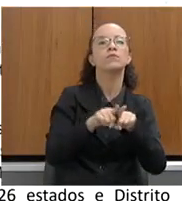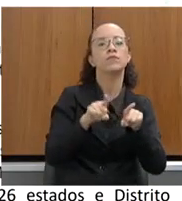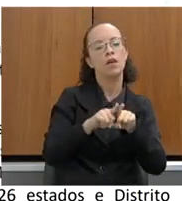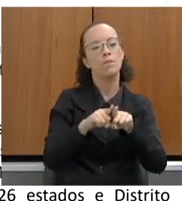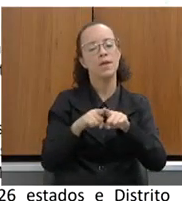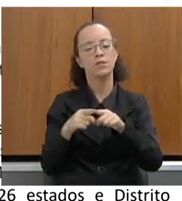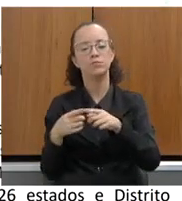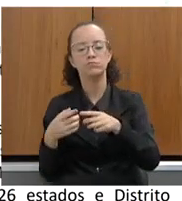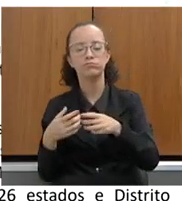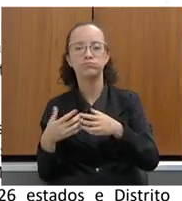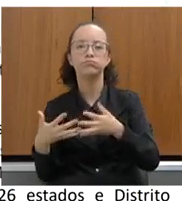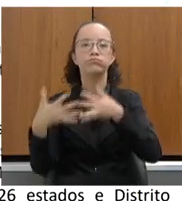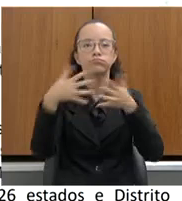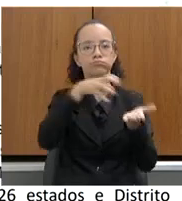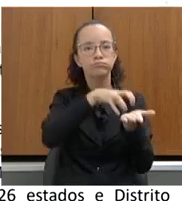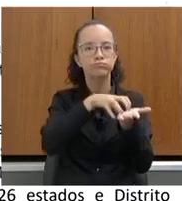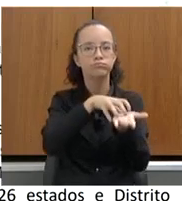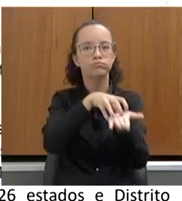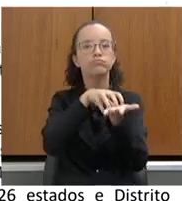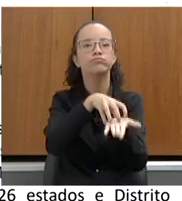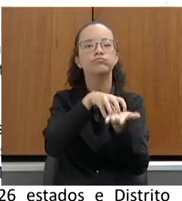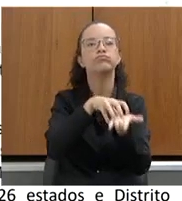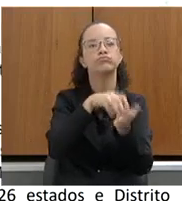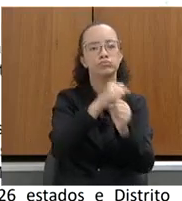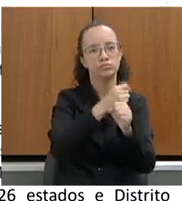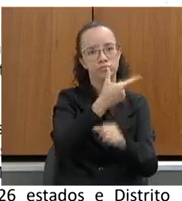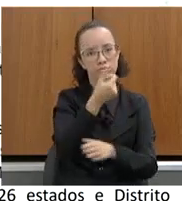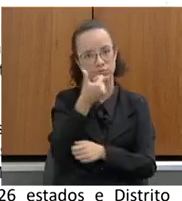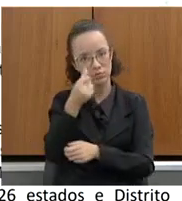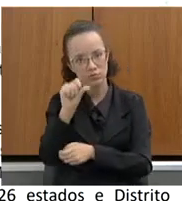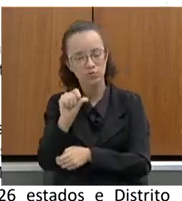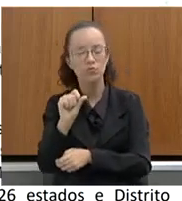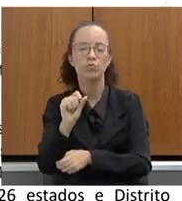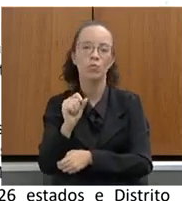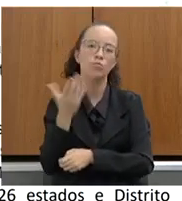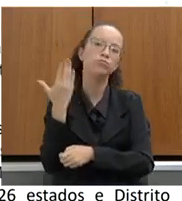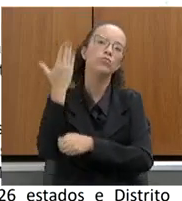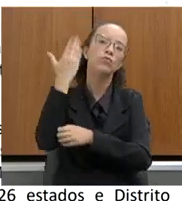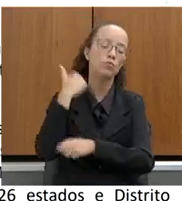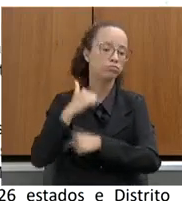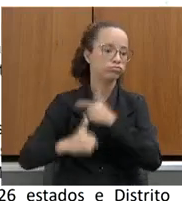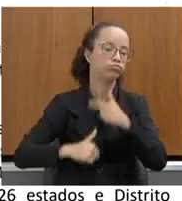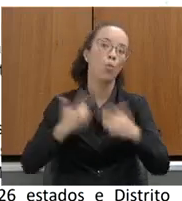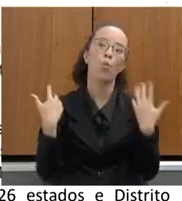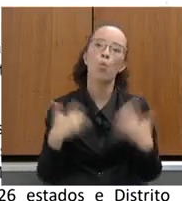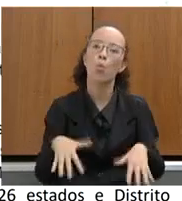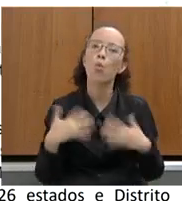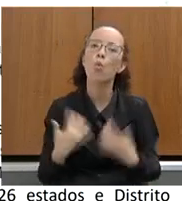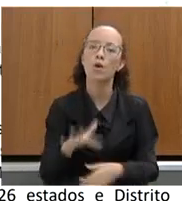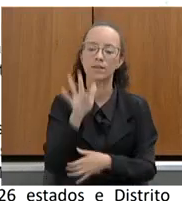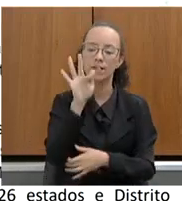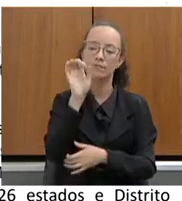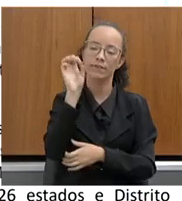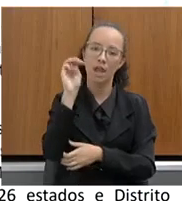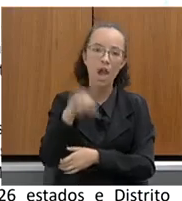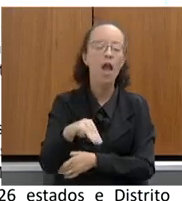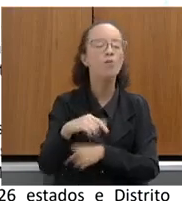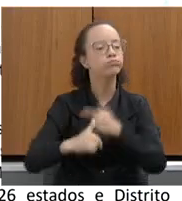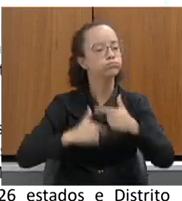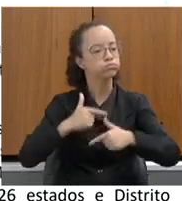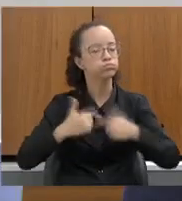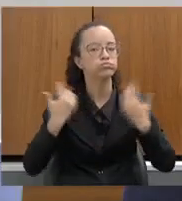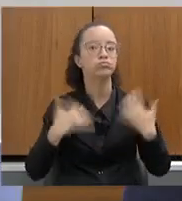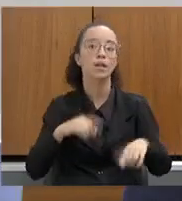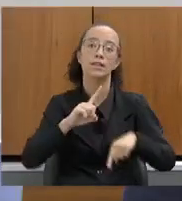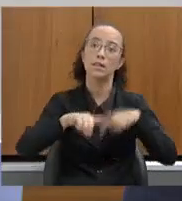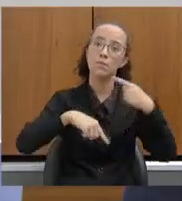Transporte de Resíduos, em 2019, foi um grande trabalho inovador da FEAM. Depois, o